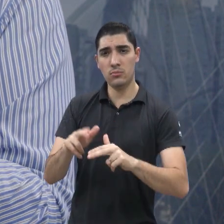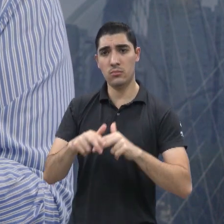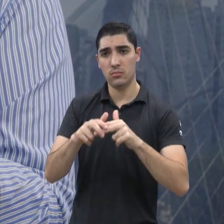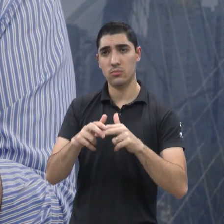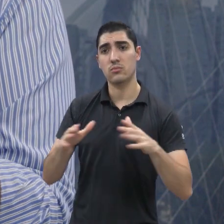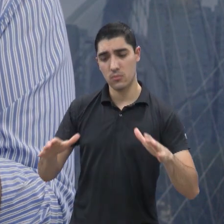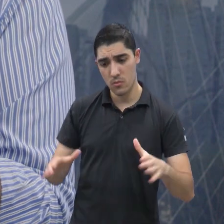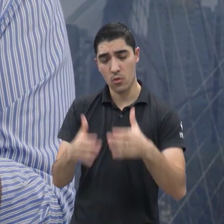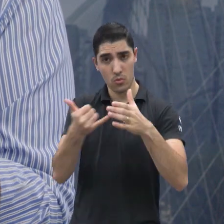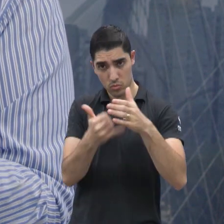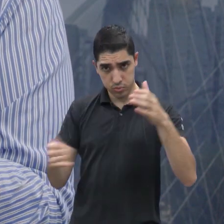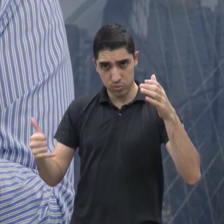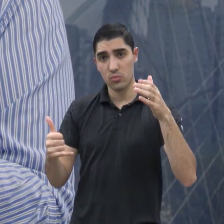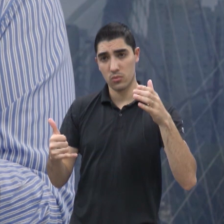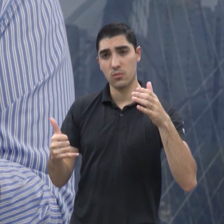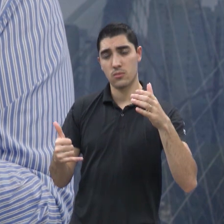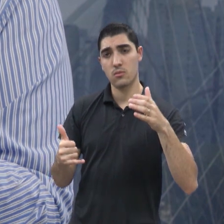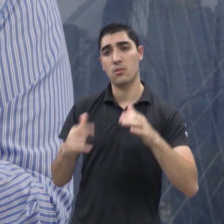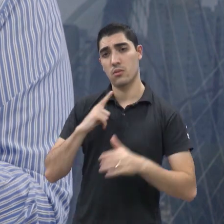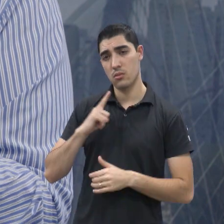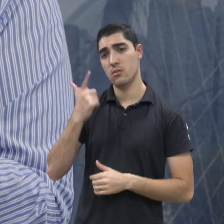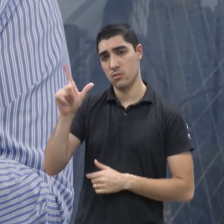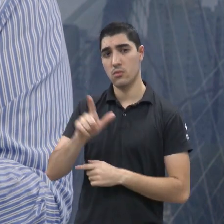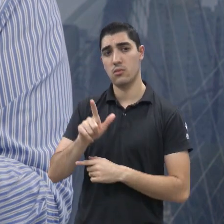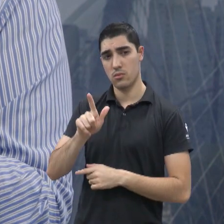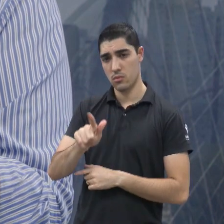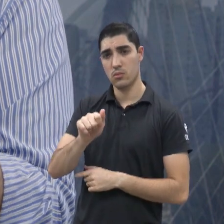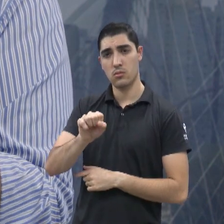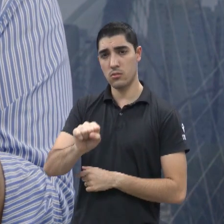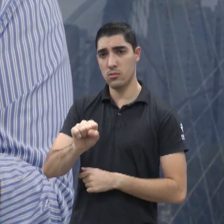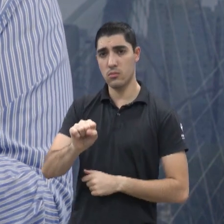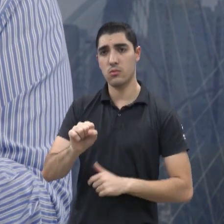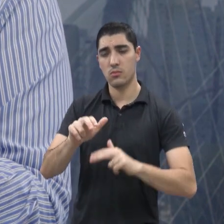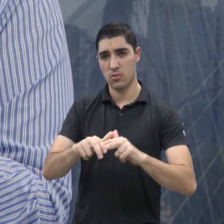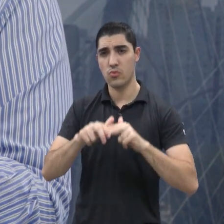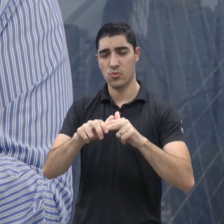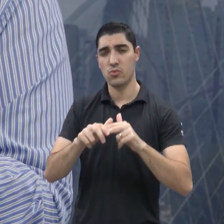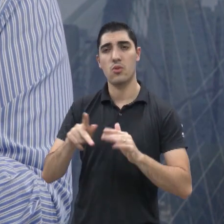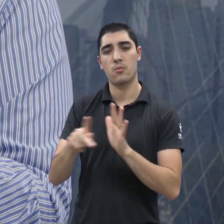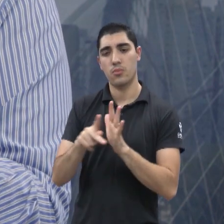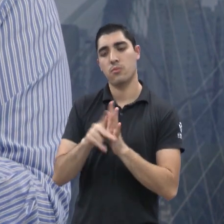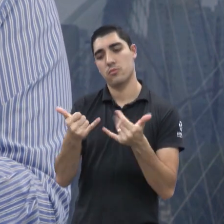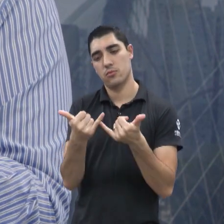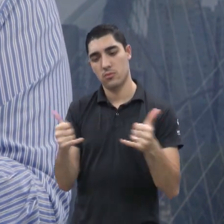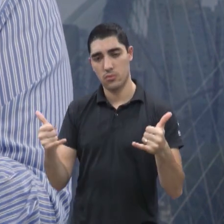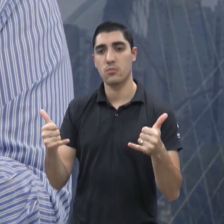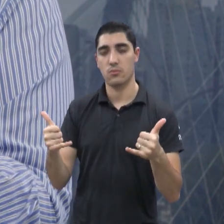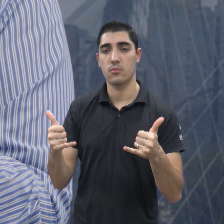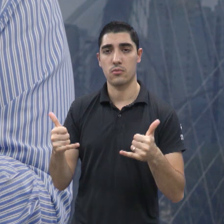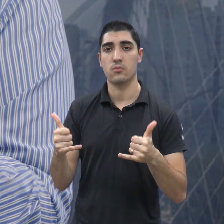eu controlo a quantidade de gás. Eu preciso de energia, né? Coloco, põe o gás lá e gera energia. Não preciso mais, paro.